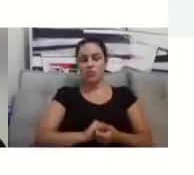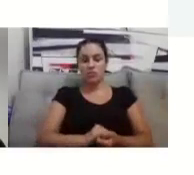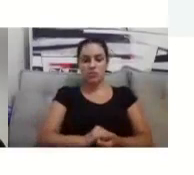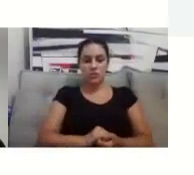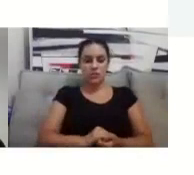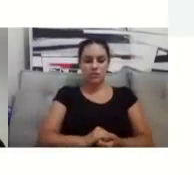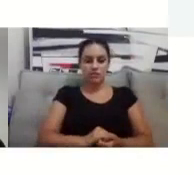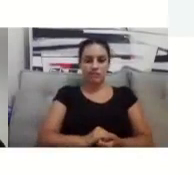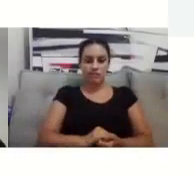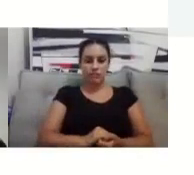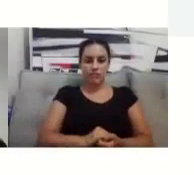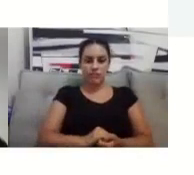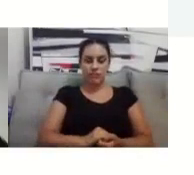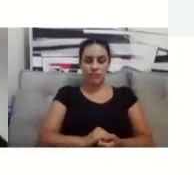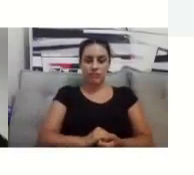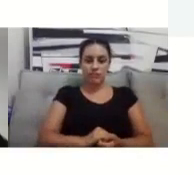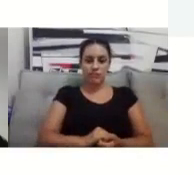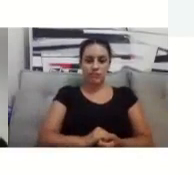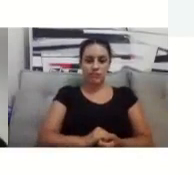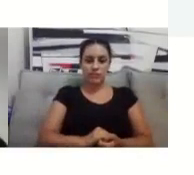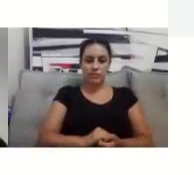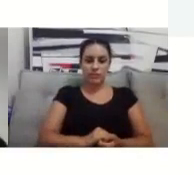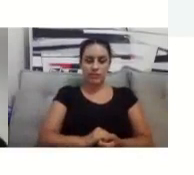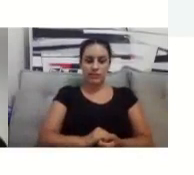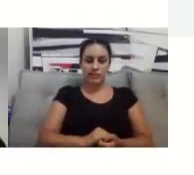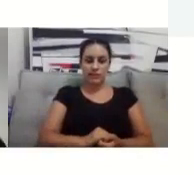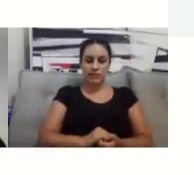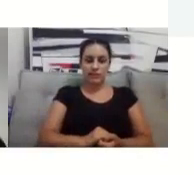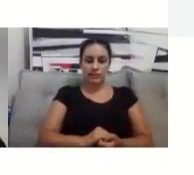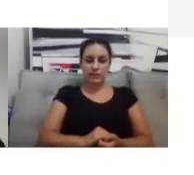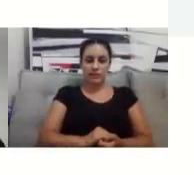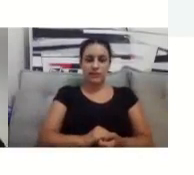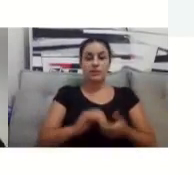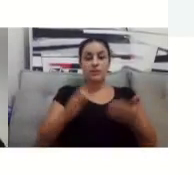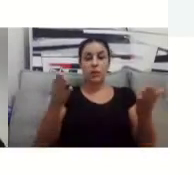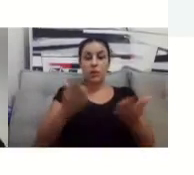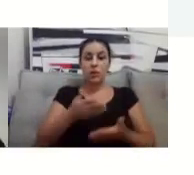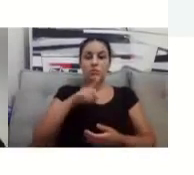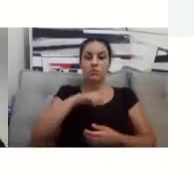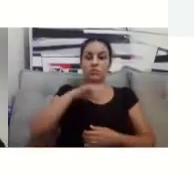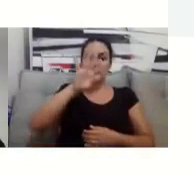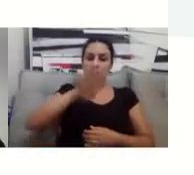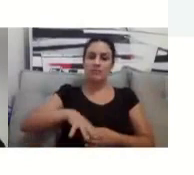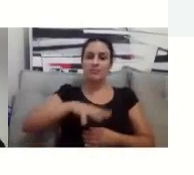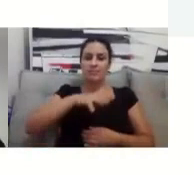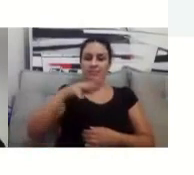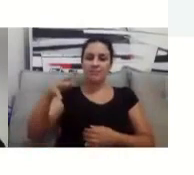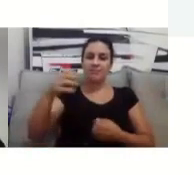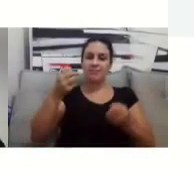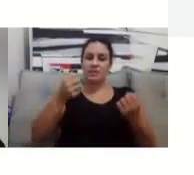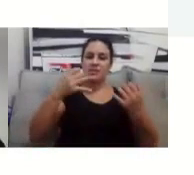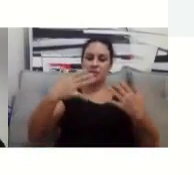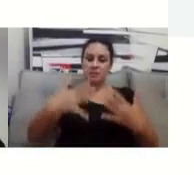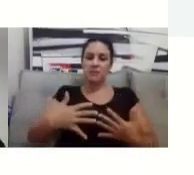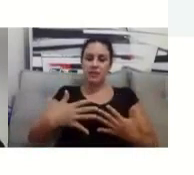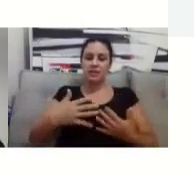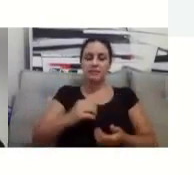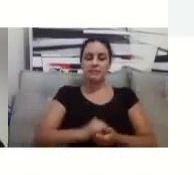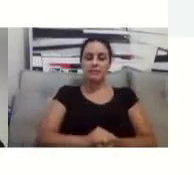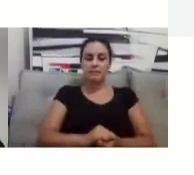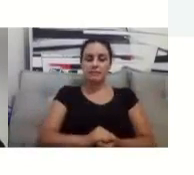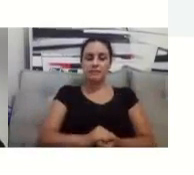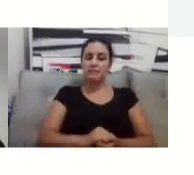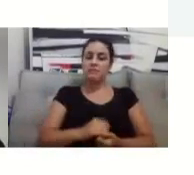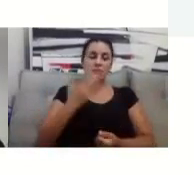Então, hoje, o que nós temos no cronograma é isso, a gente não, não tem perspectiva de alteração, as